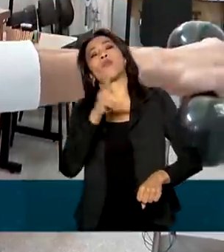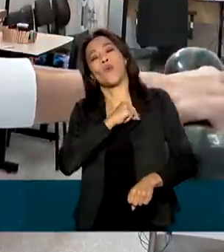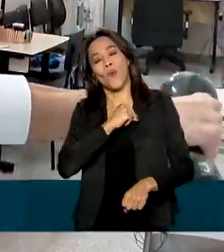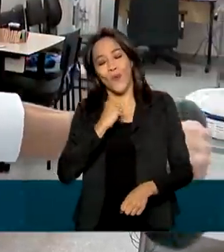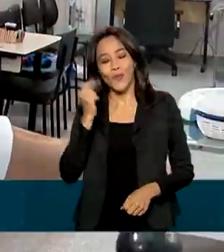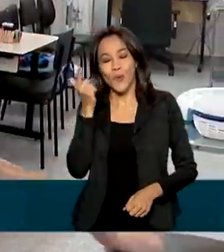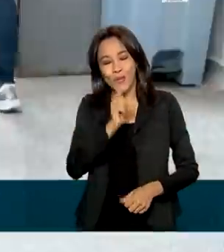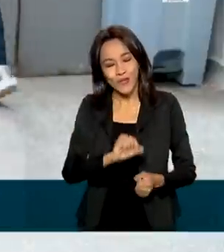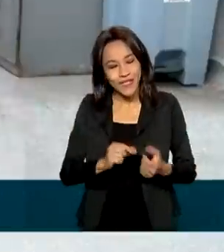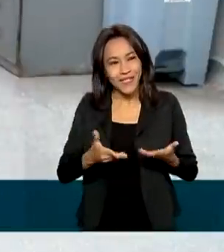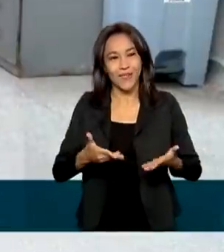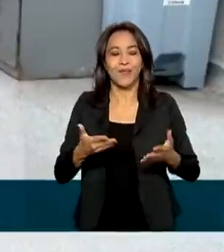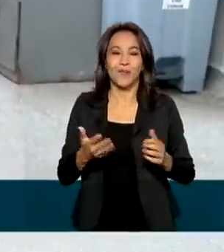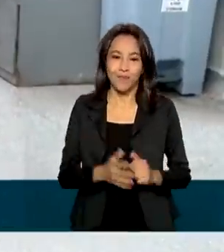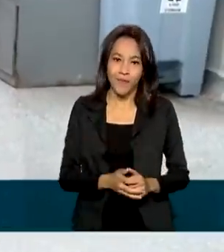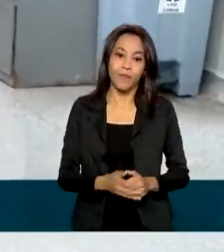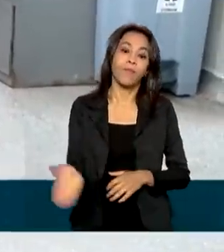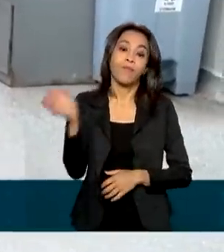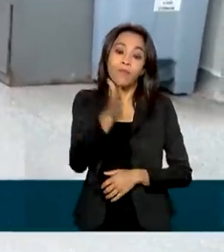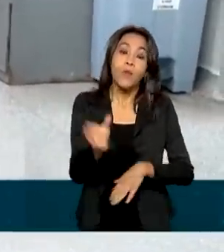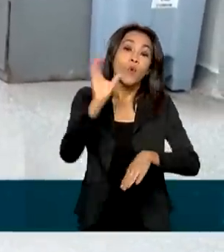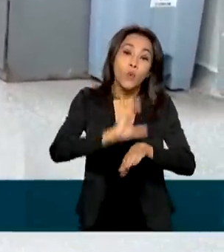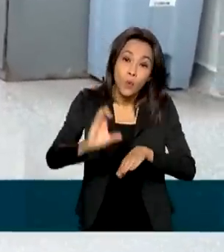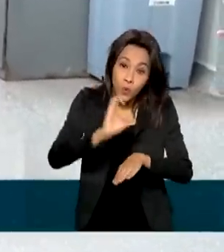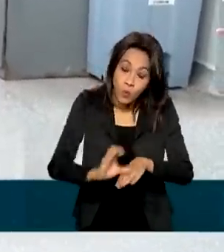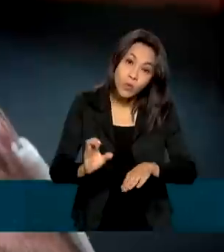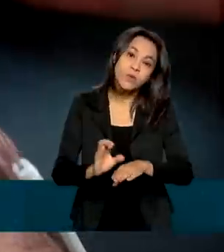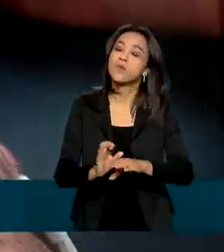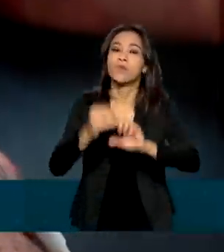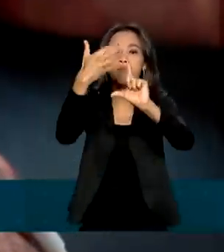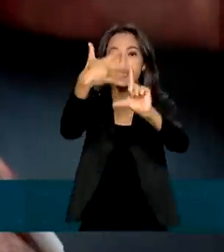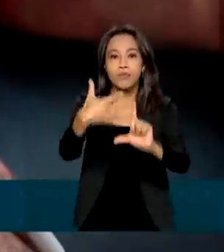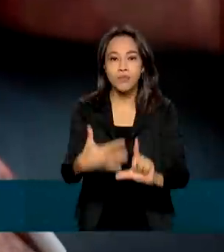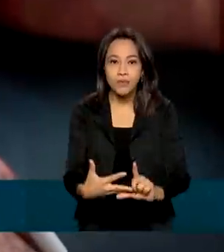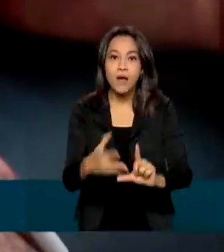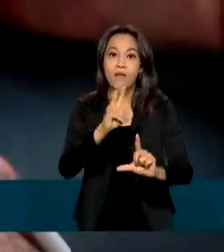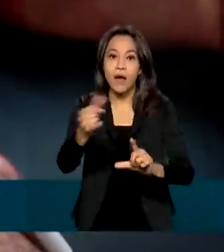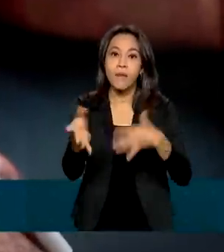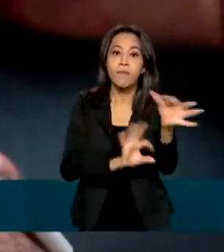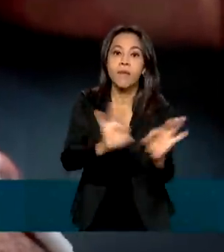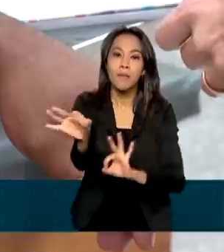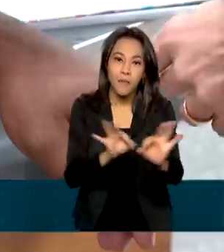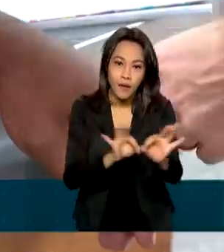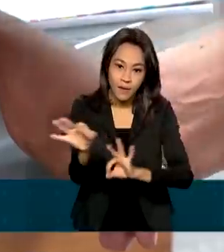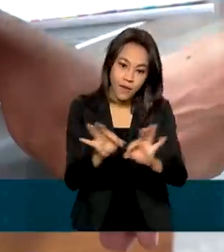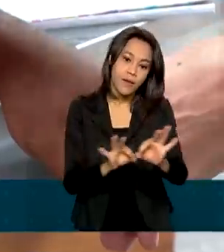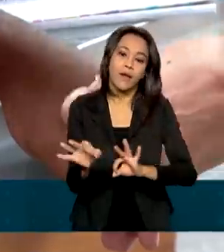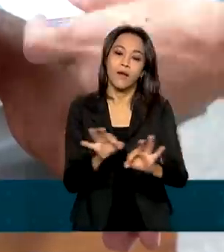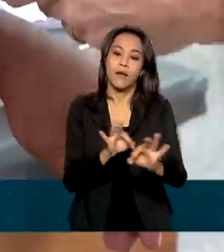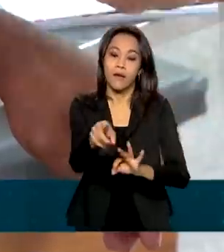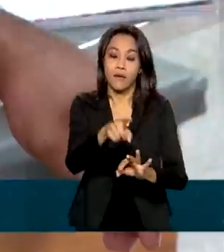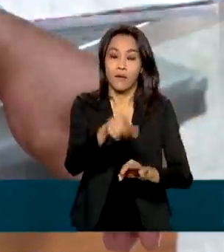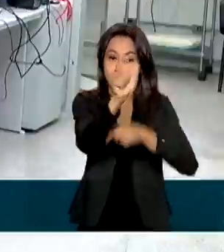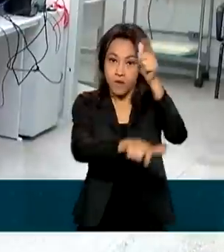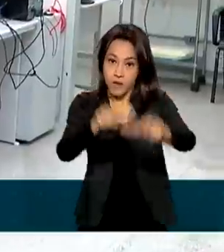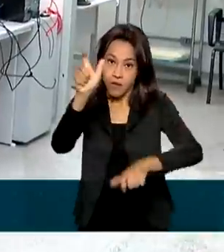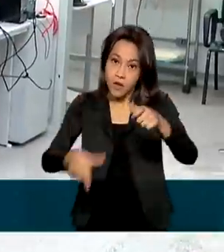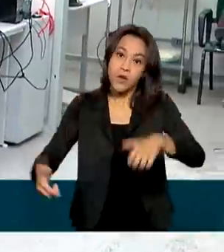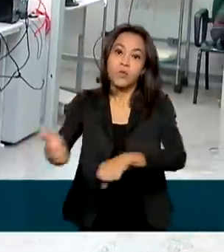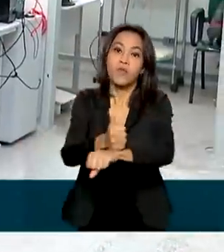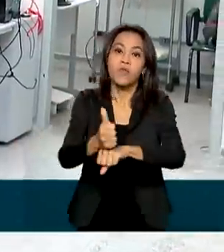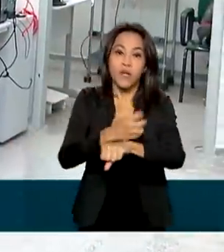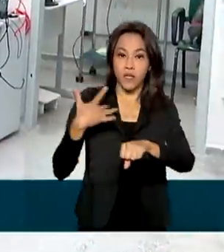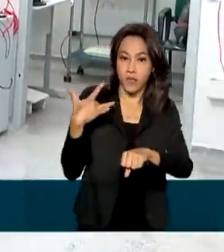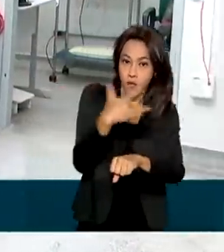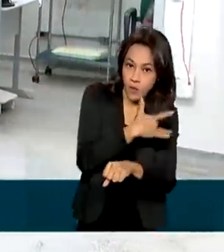eu já posso fazer isso. Um curso online do Ministério da Saúde vai preparar profissionais do Sistema Único de Saúde, o SUS,